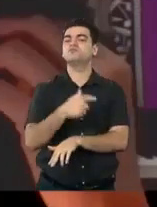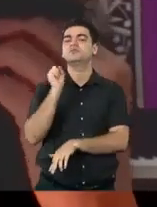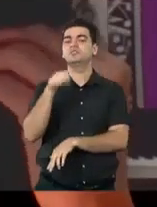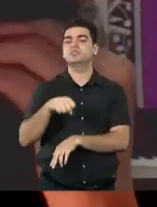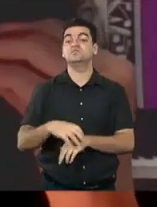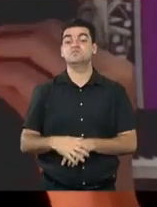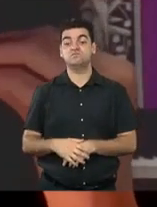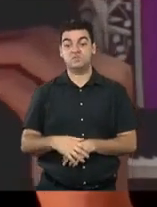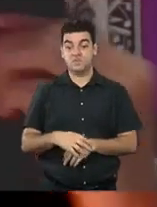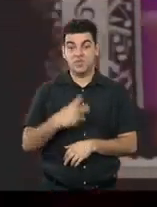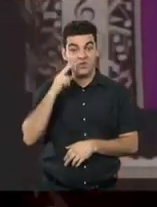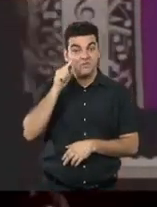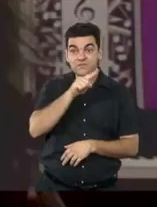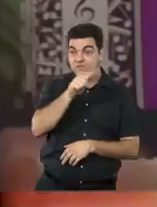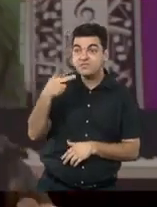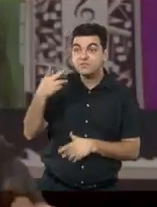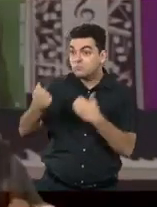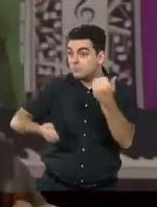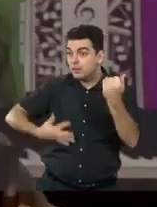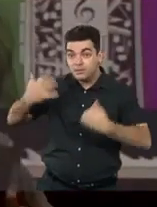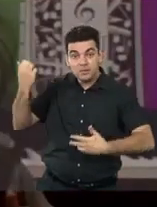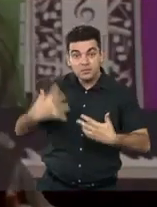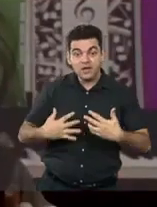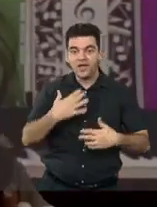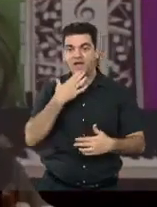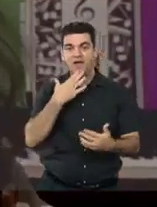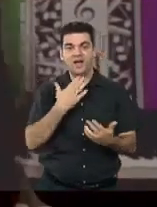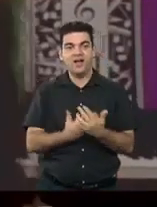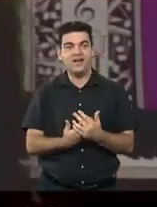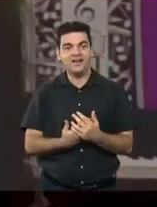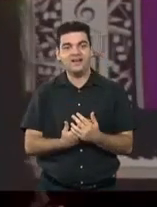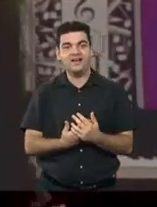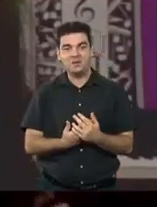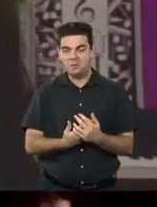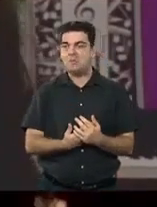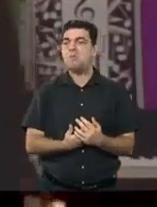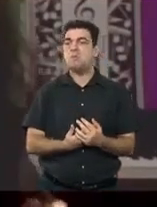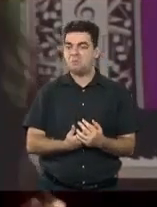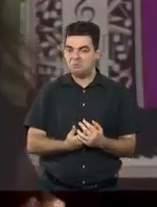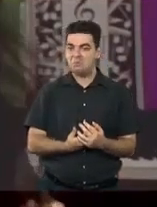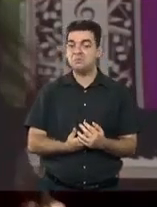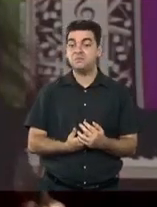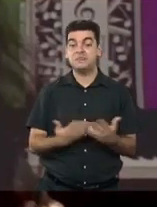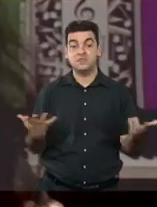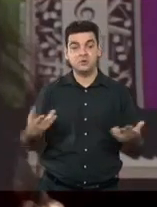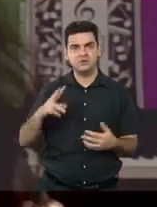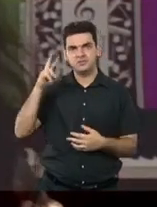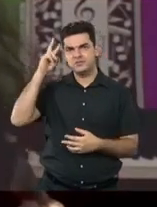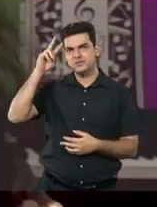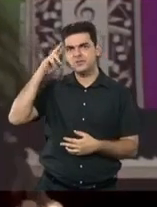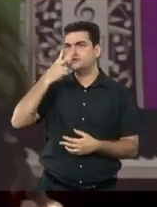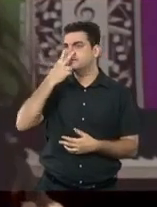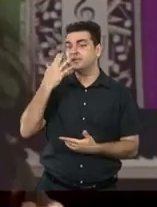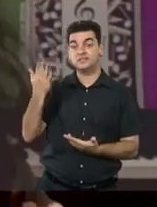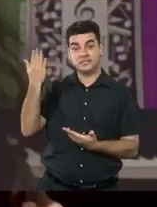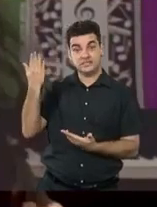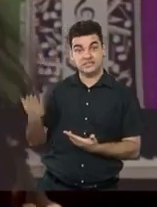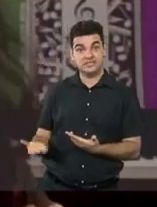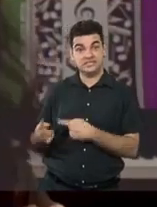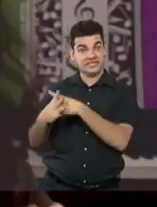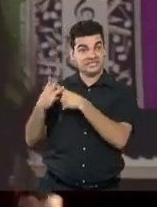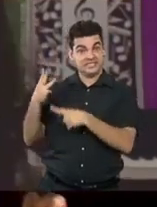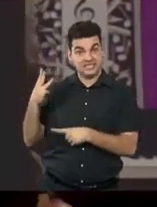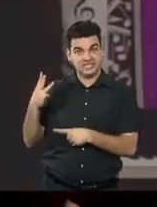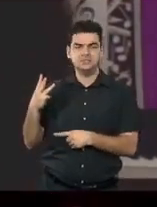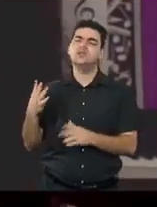certas falas desencorajadoras, às vezes chegamos a duvidar de nós mesmos. E histórias como essas que ouvimos hoje